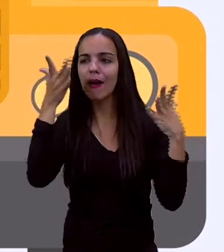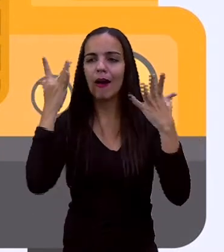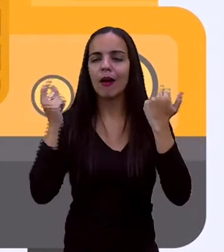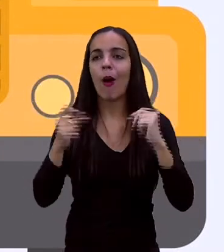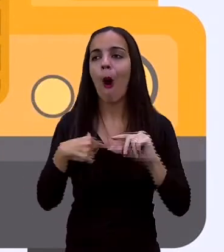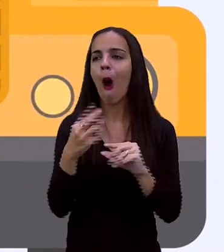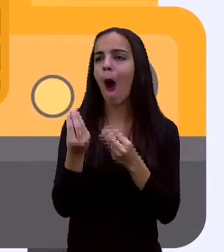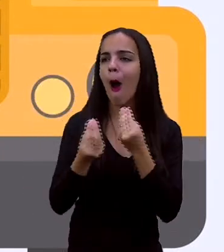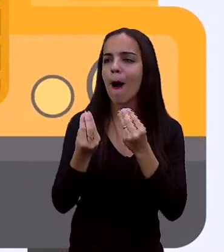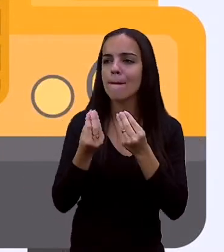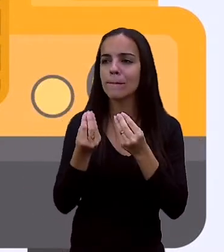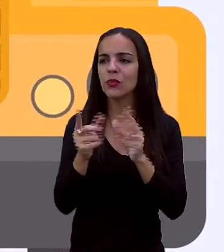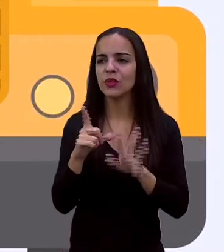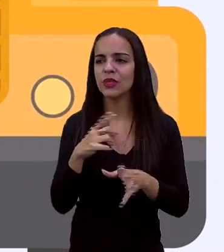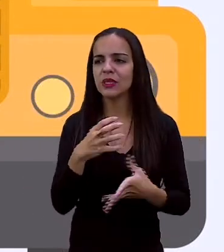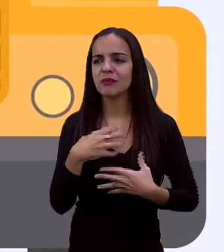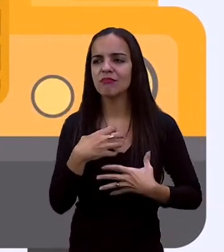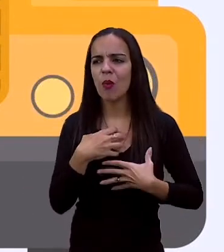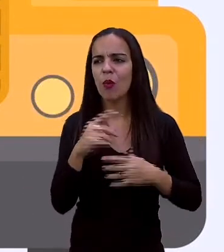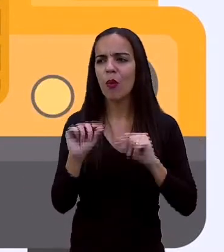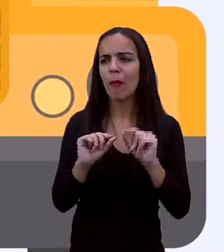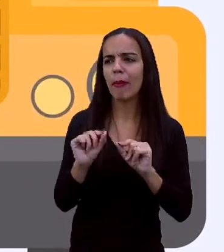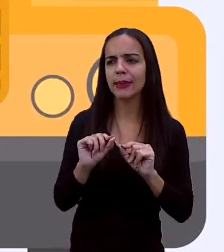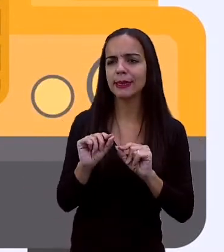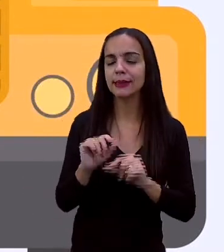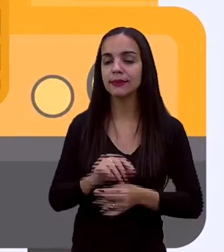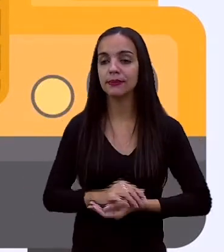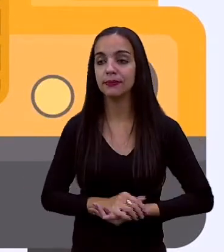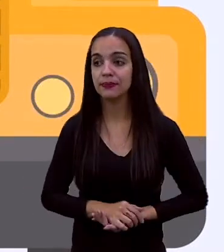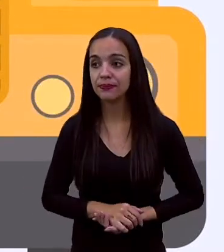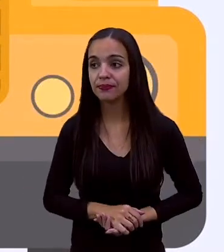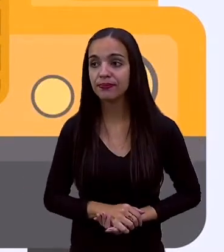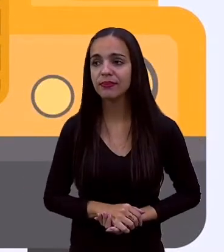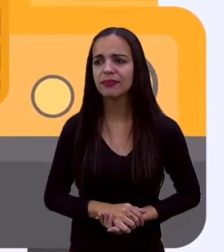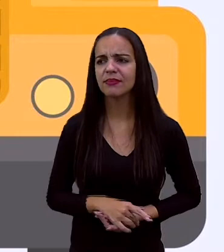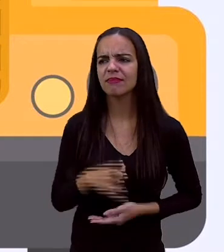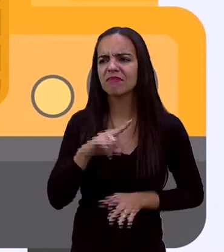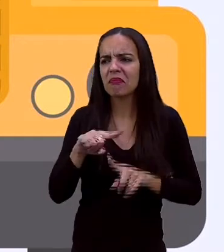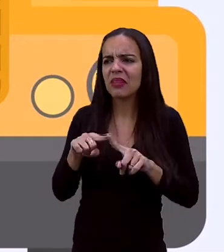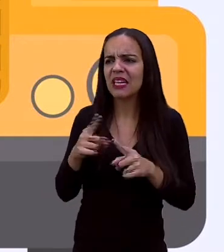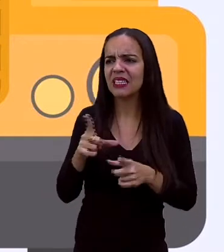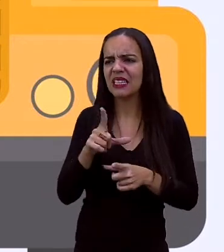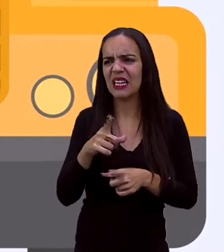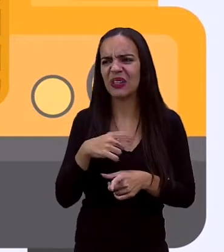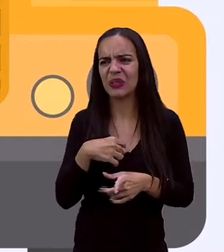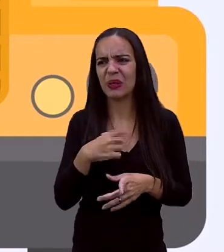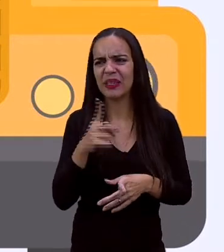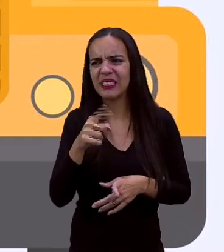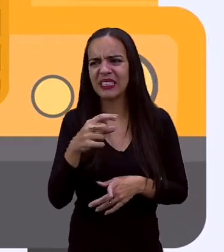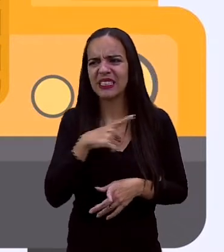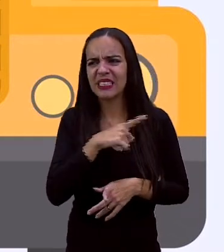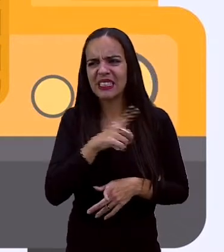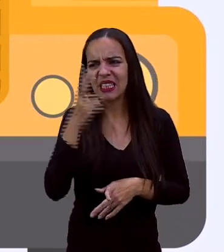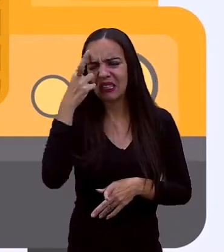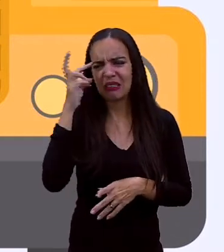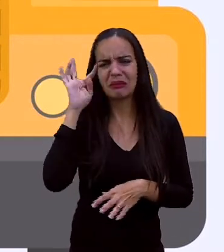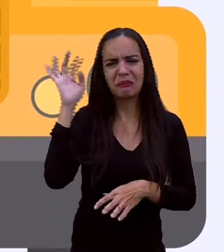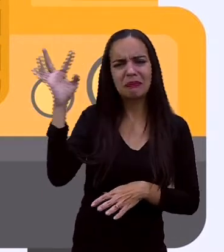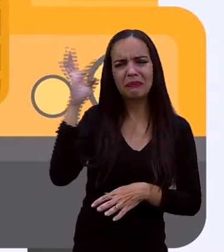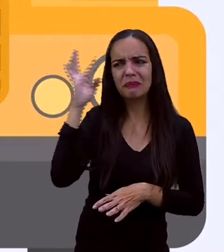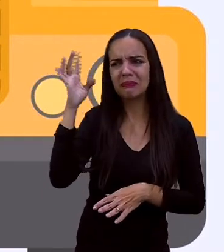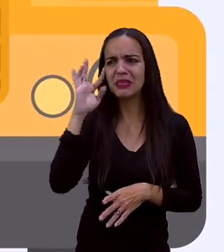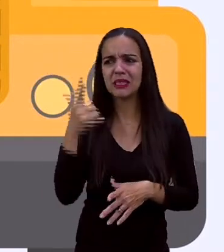finos. E sem peso. Como de uma mãe. E aí, ele ficava quieto, quase sem pensar.